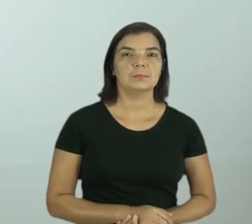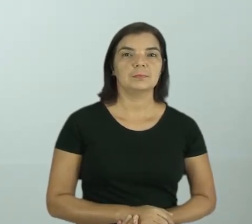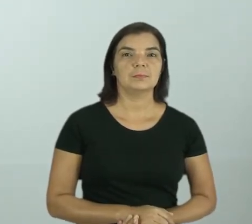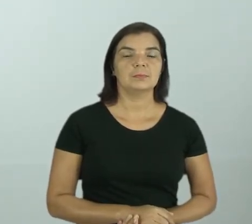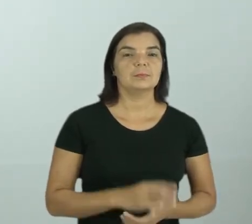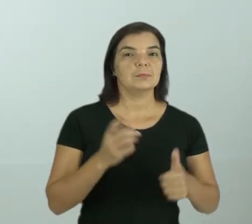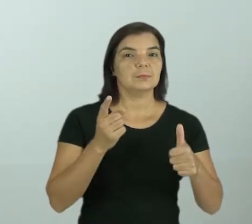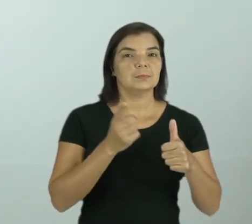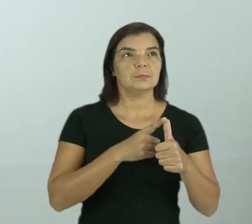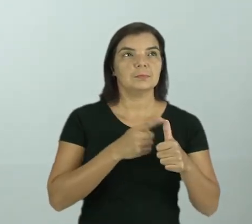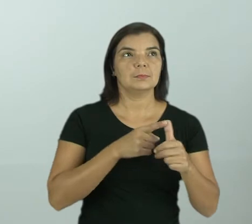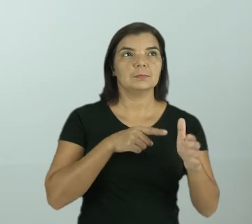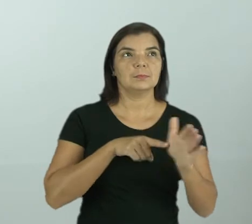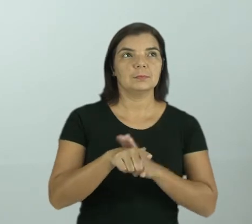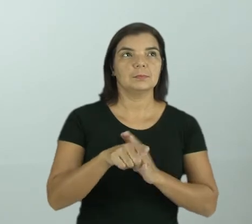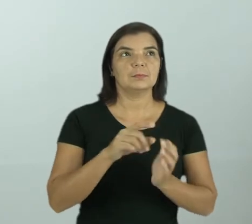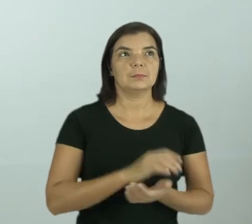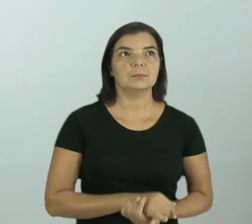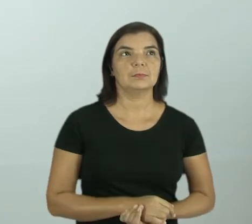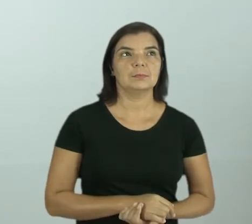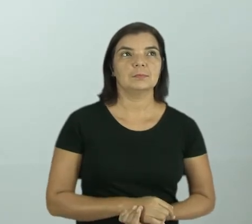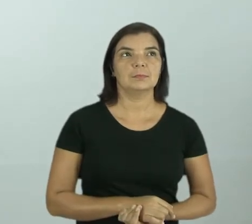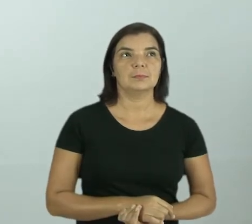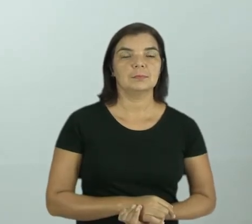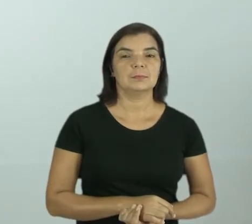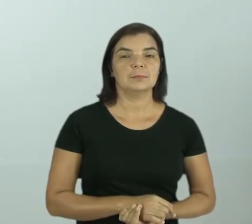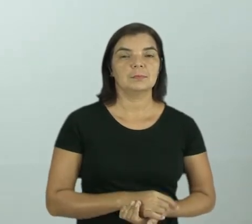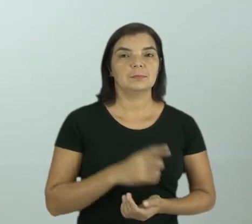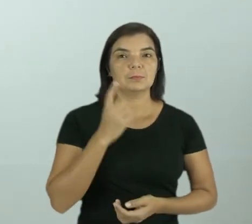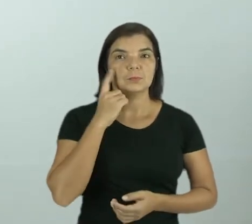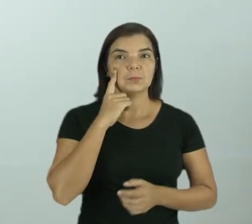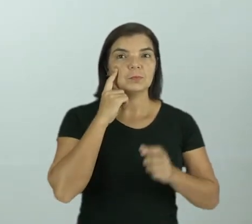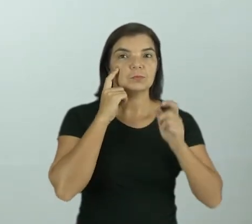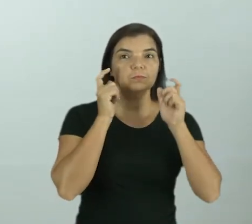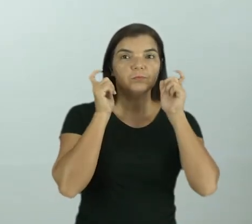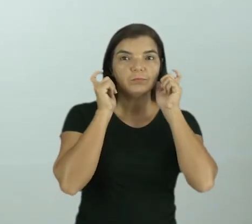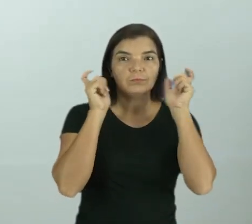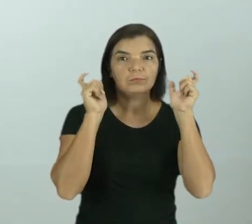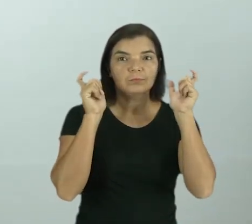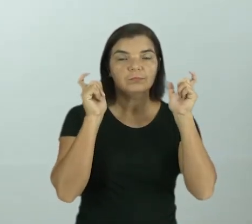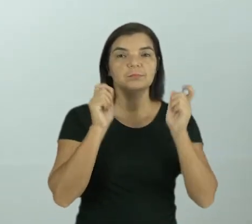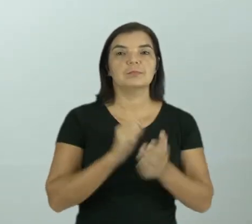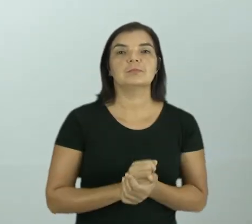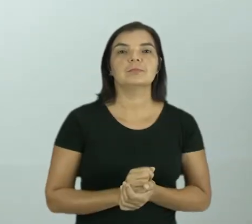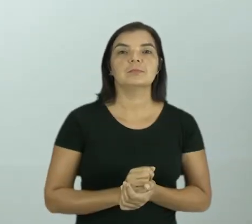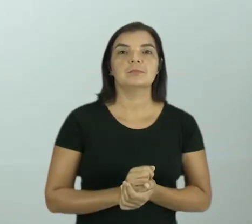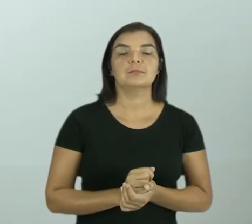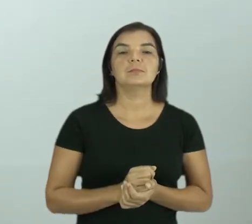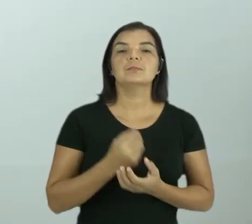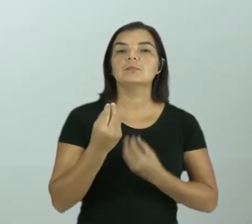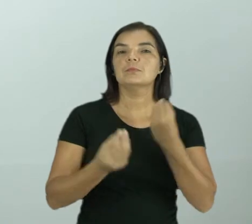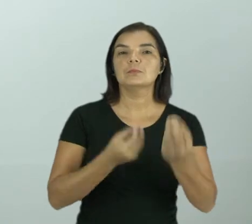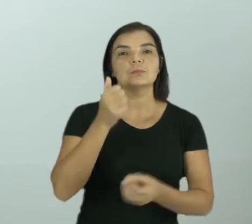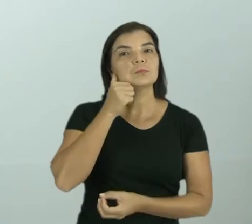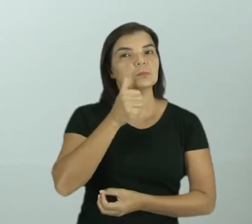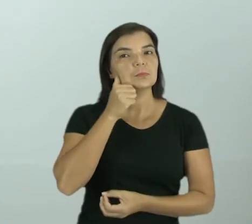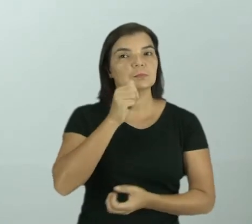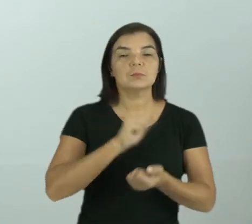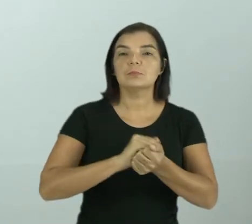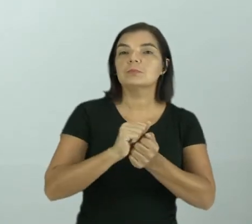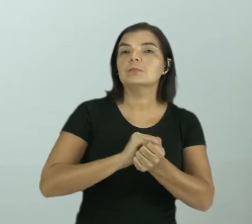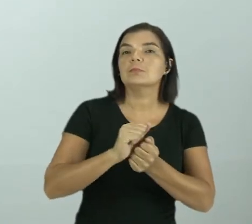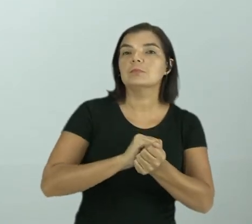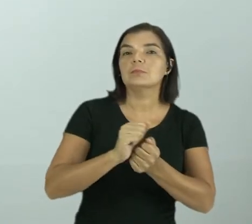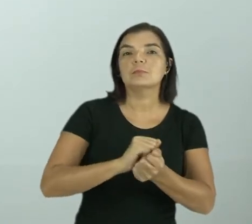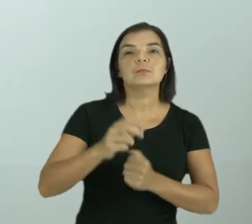Primeira pergunta. Ouvidinhos bem atentos. Como as mulheres lavavam suas